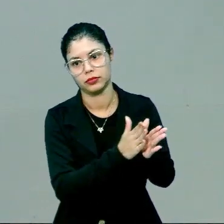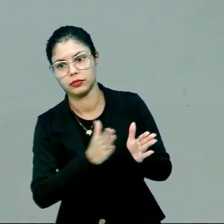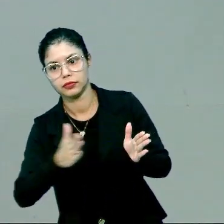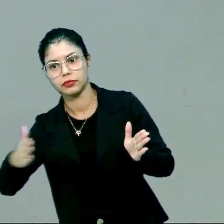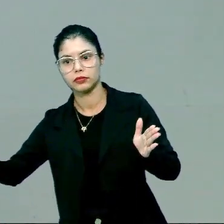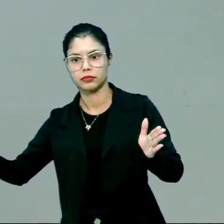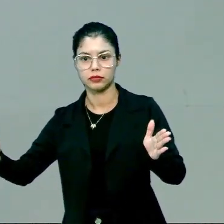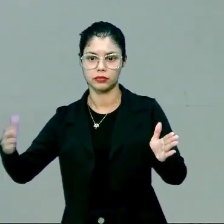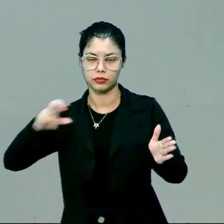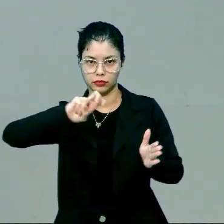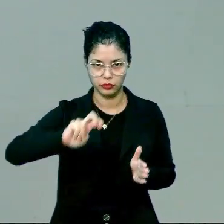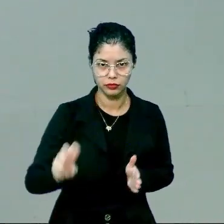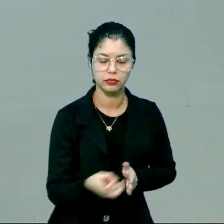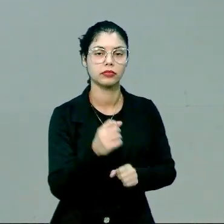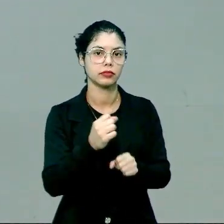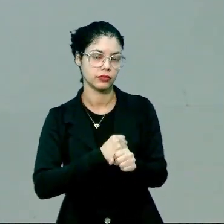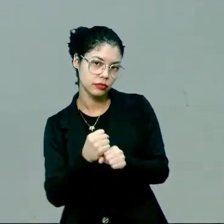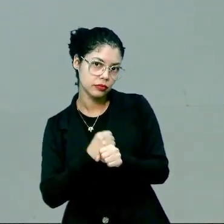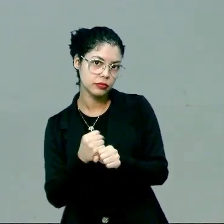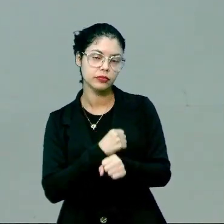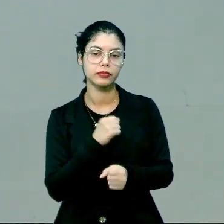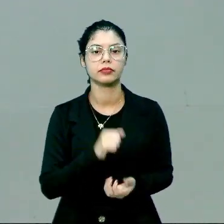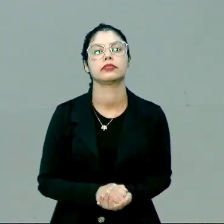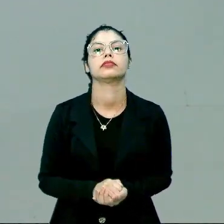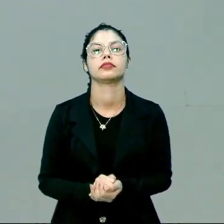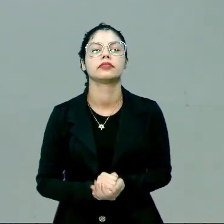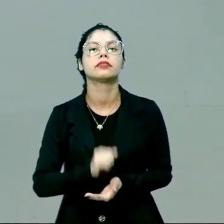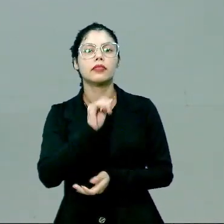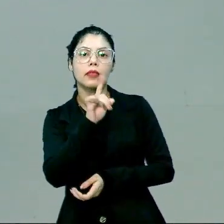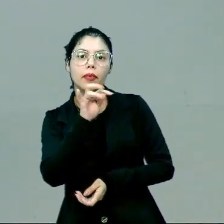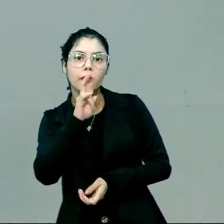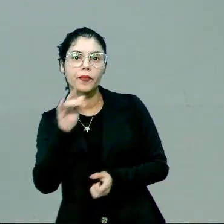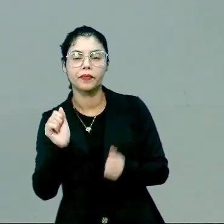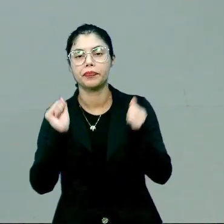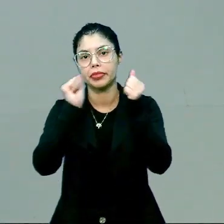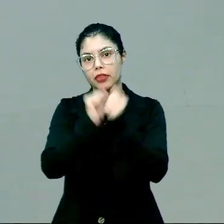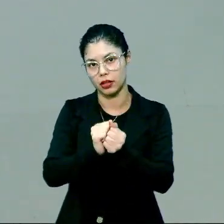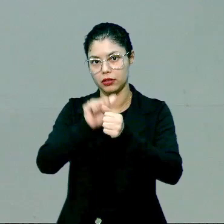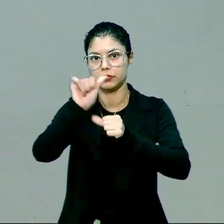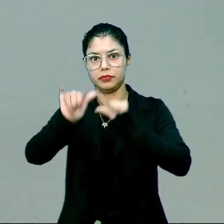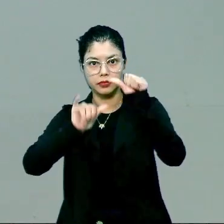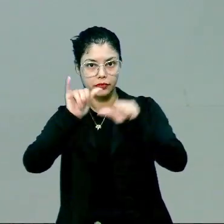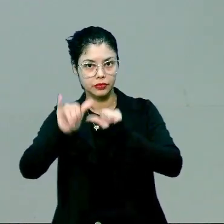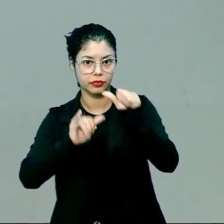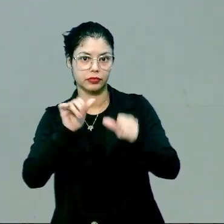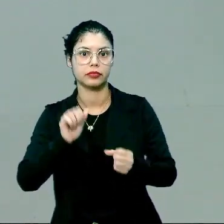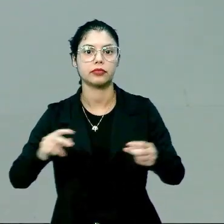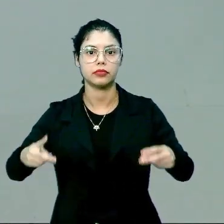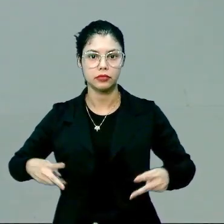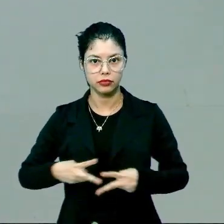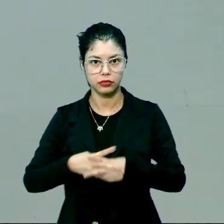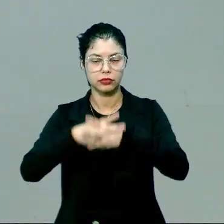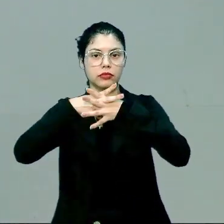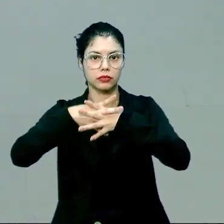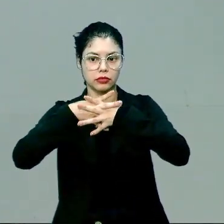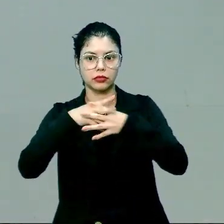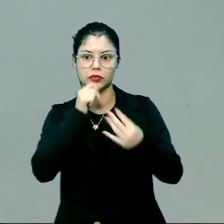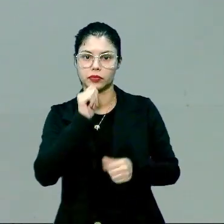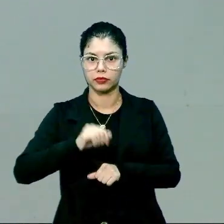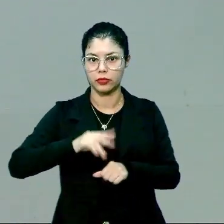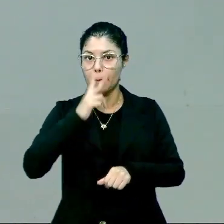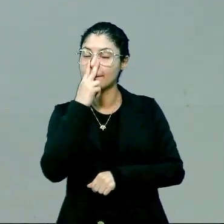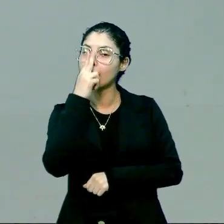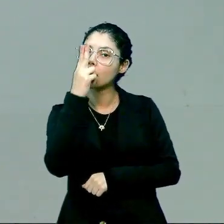então, 5.700 anos. Decaimento radioativo, junto com a energia nuclear, fissão e fusão, são as questões que